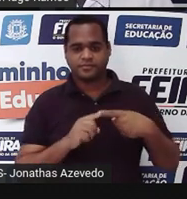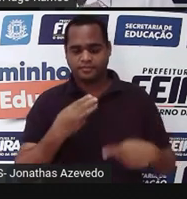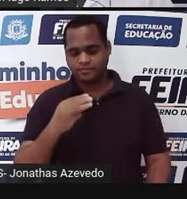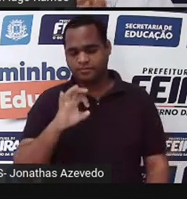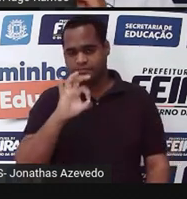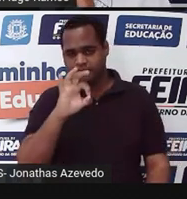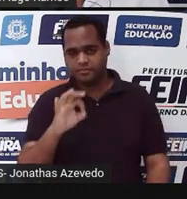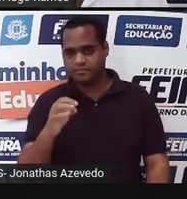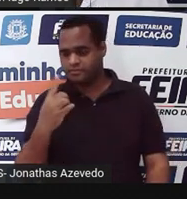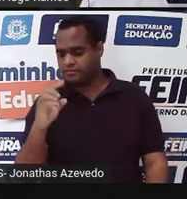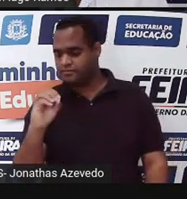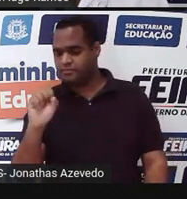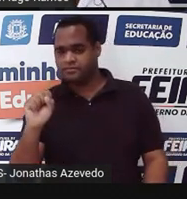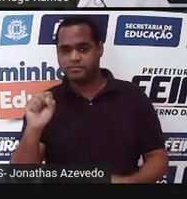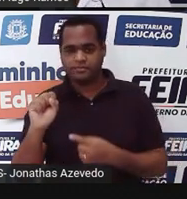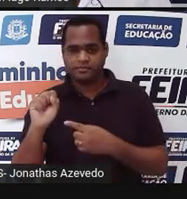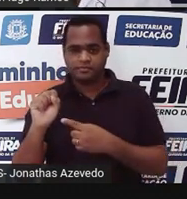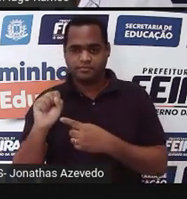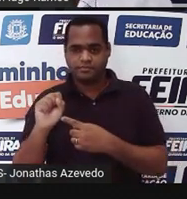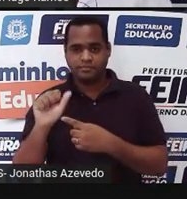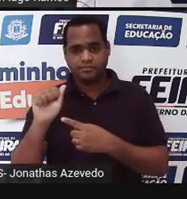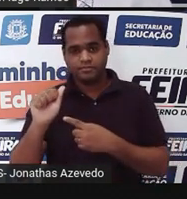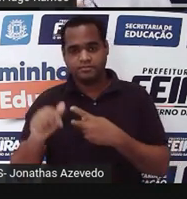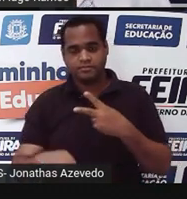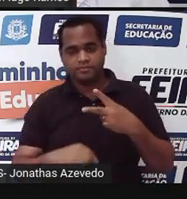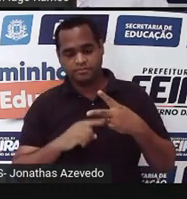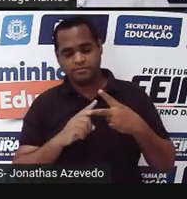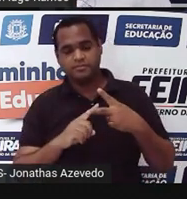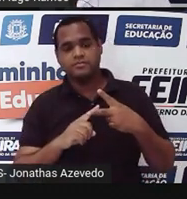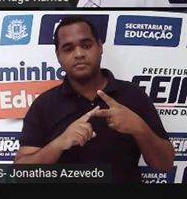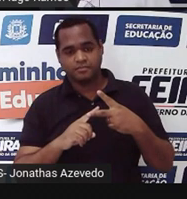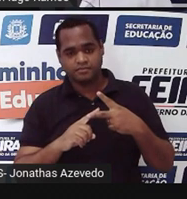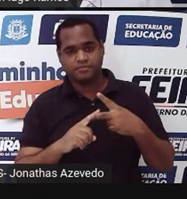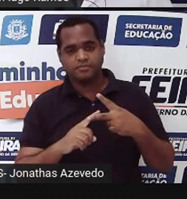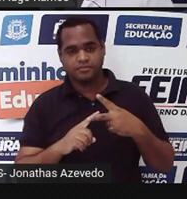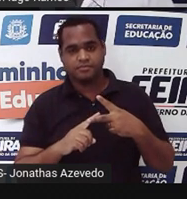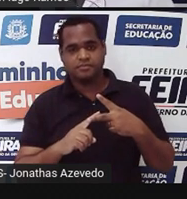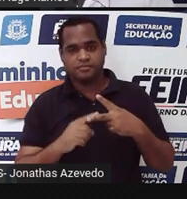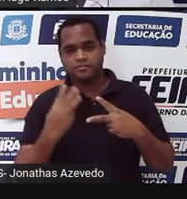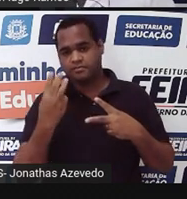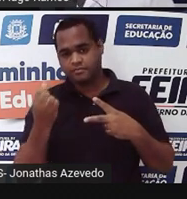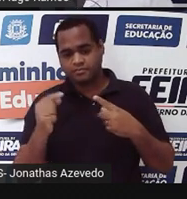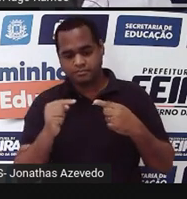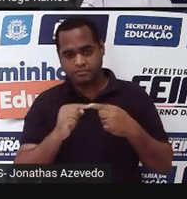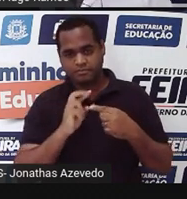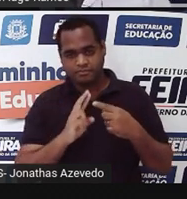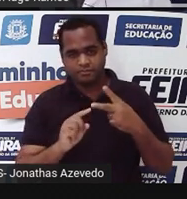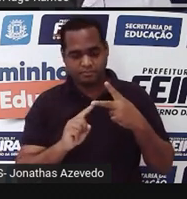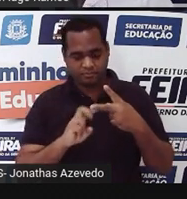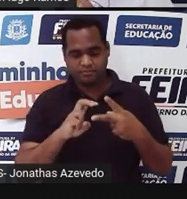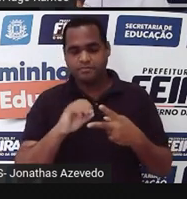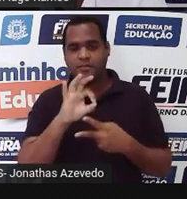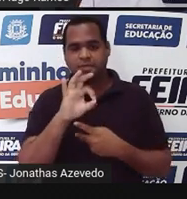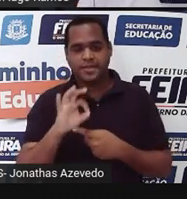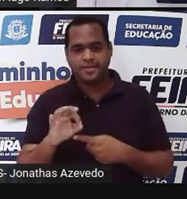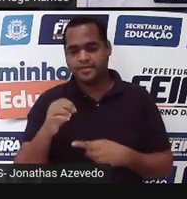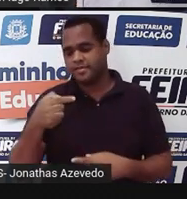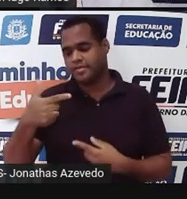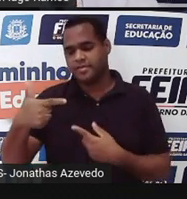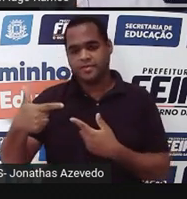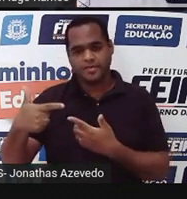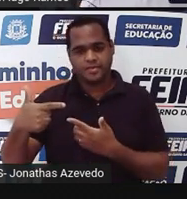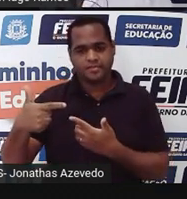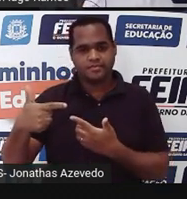30% de 108, no item A, ou esse 36 é resultado de 50% de